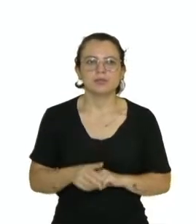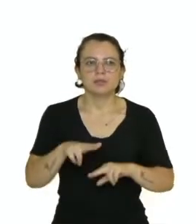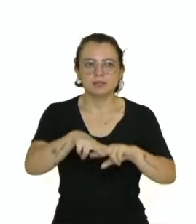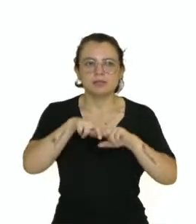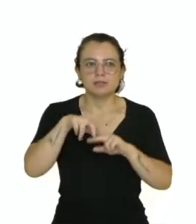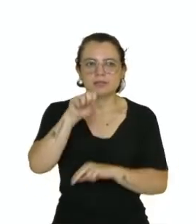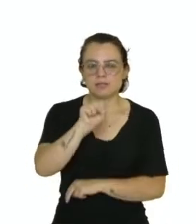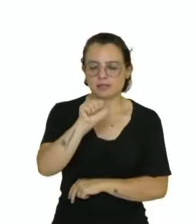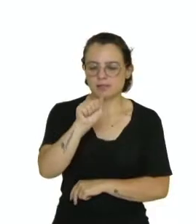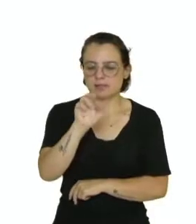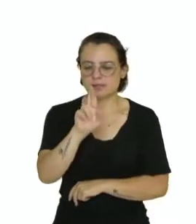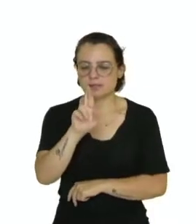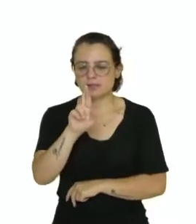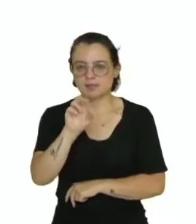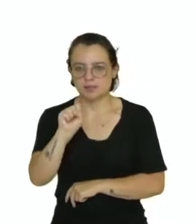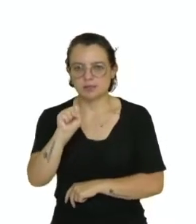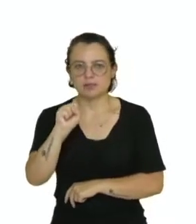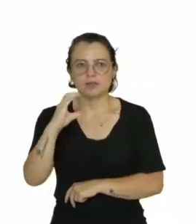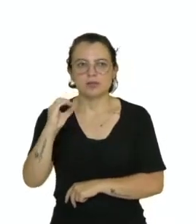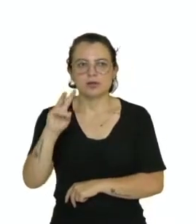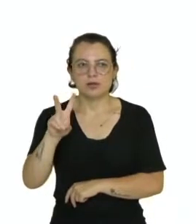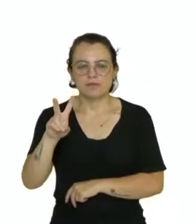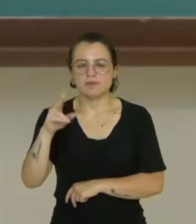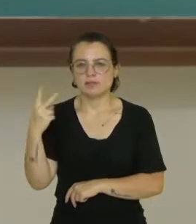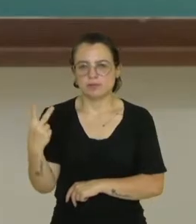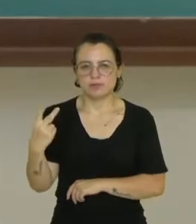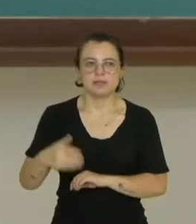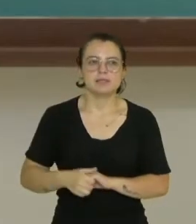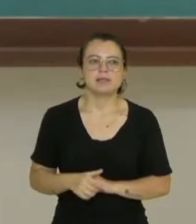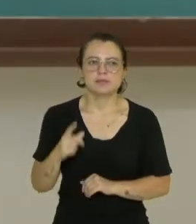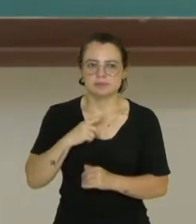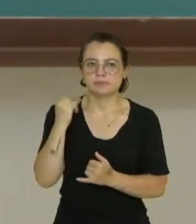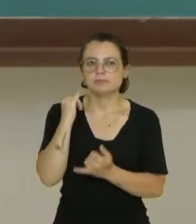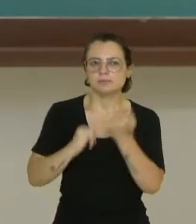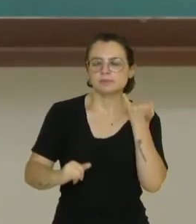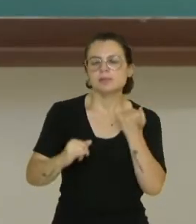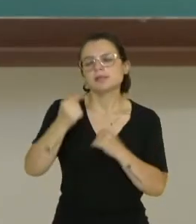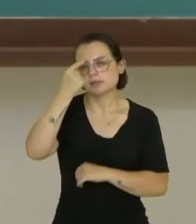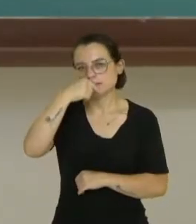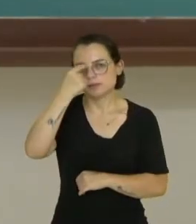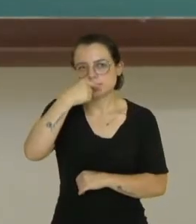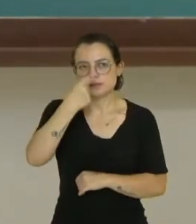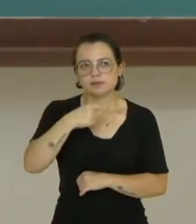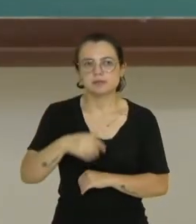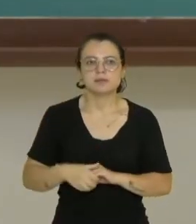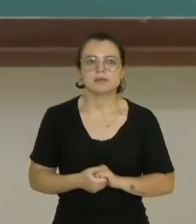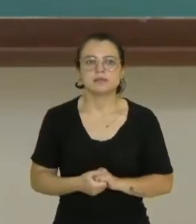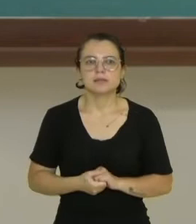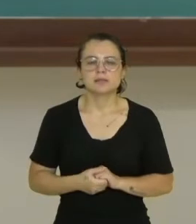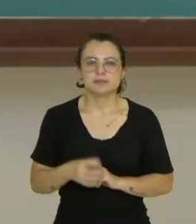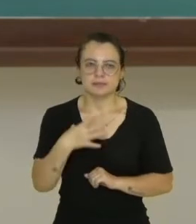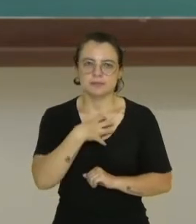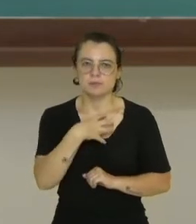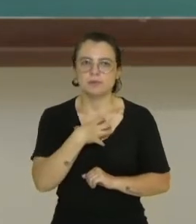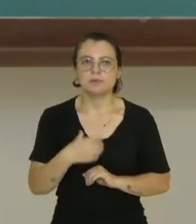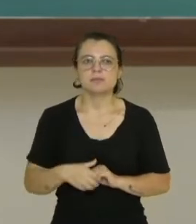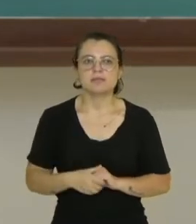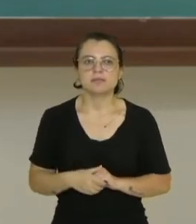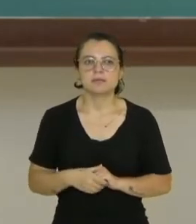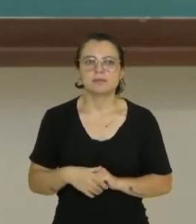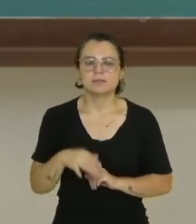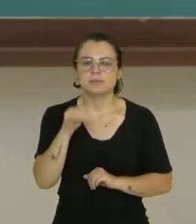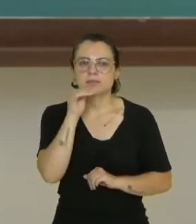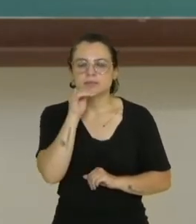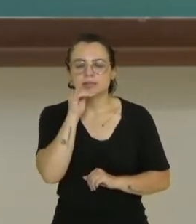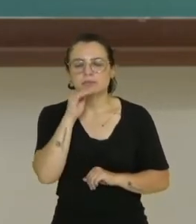SARS-CoV-2, né? Ela tem sintomas muito parecidos com o da gripe, né? Com algumas variações, então, pode